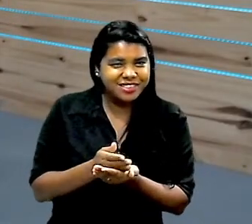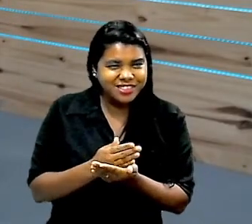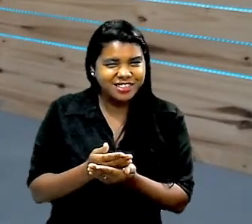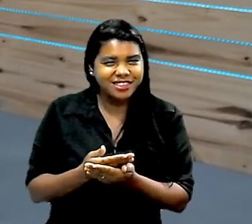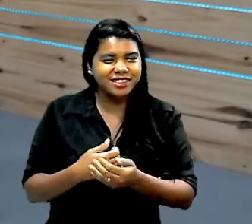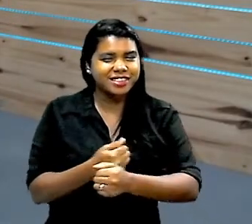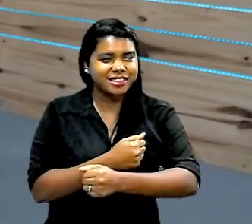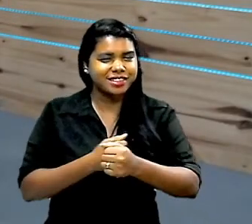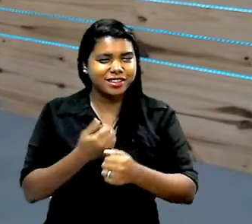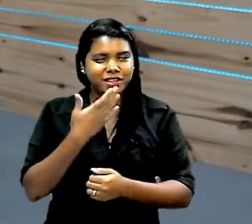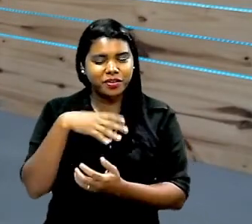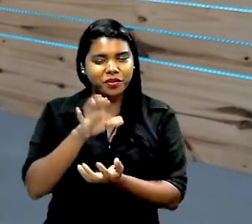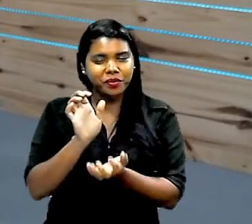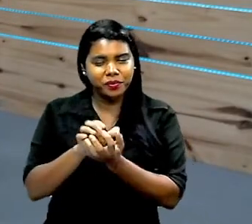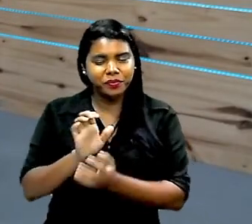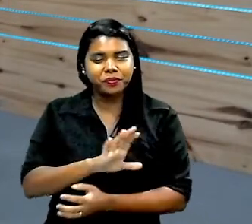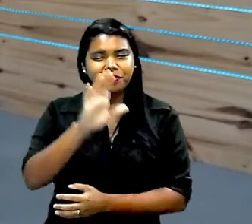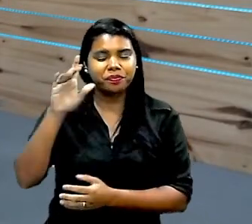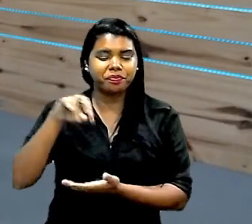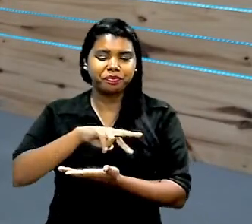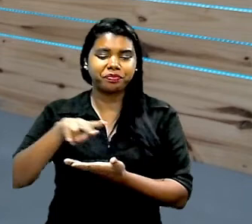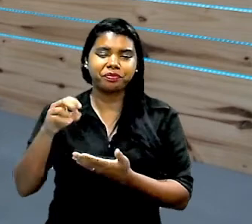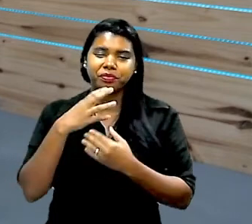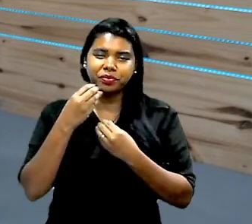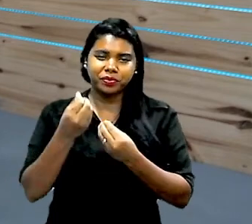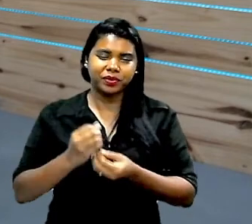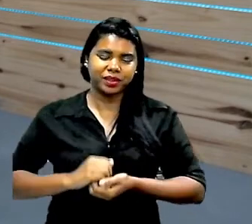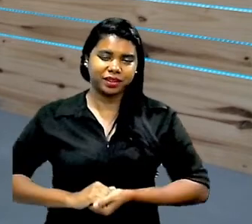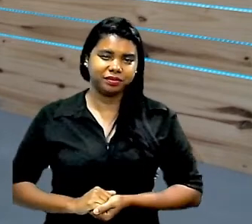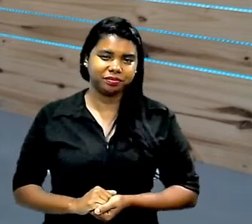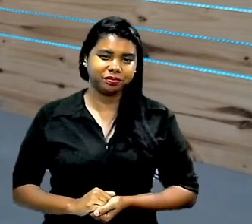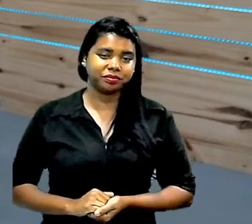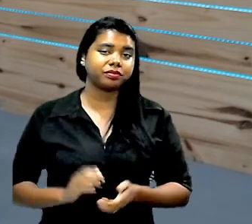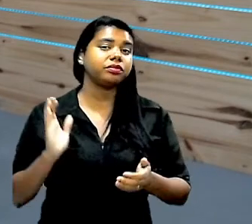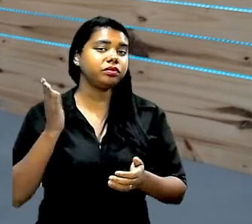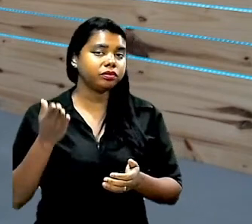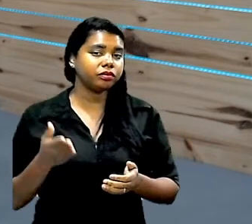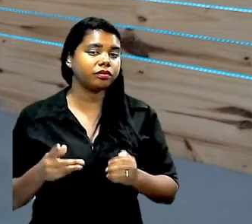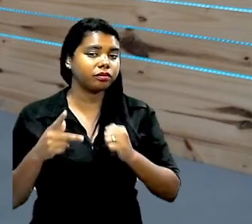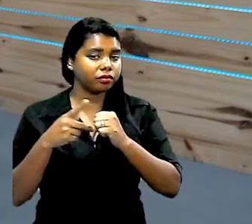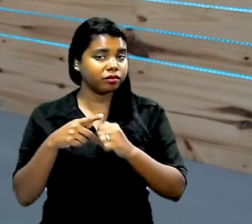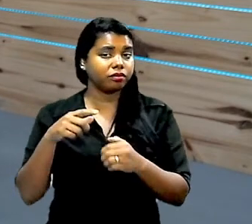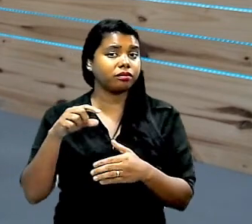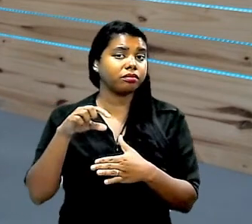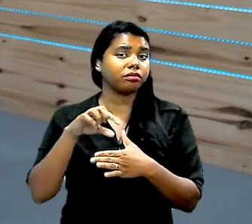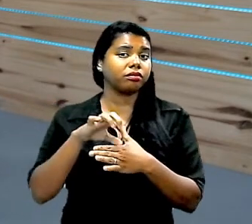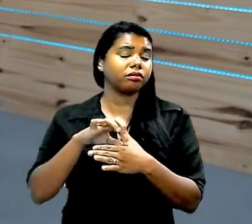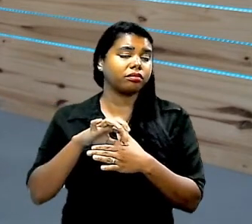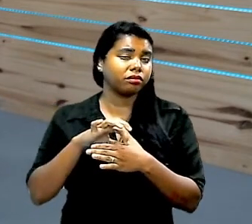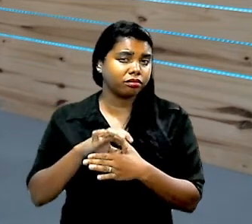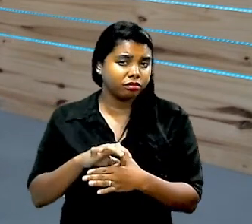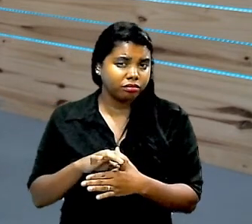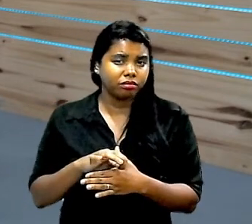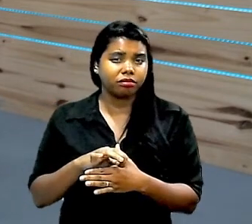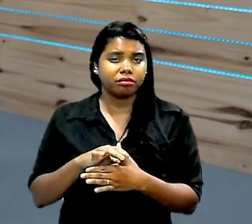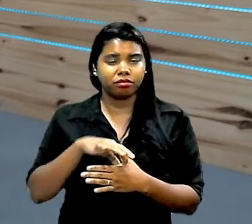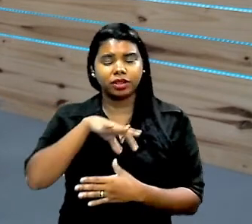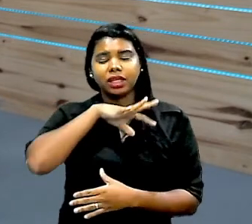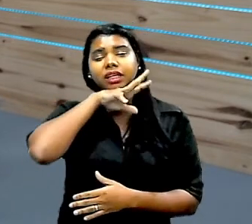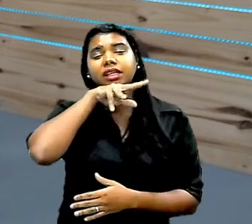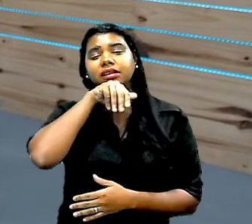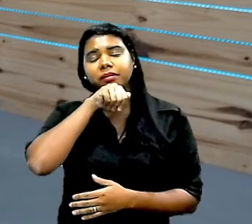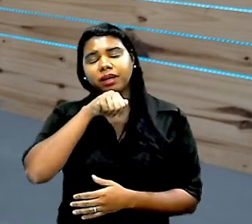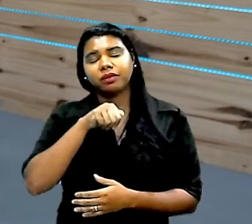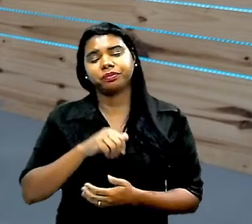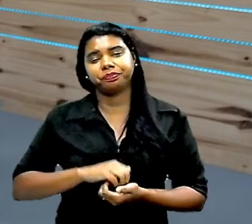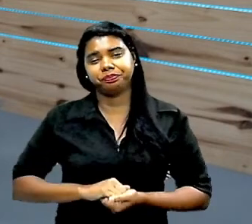ária nordestina vai nos fornecer esses carboidratos proteínas via de regra derivados de origem animal via de